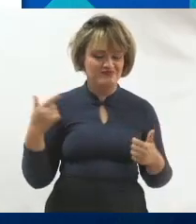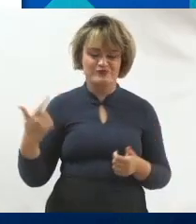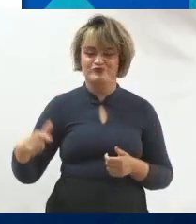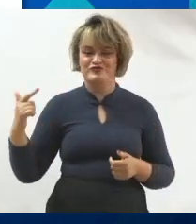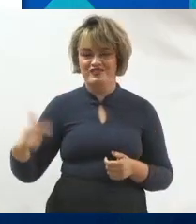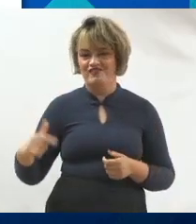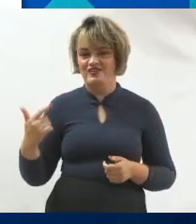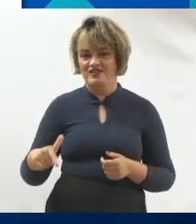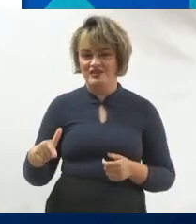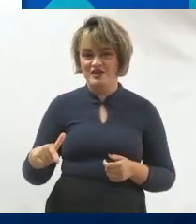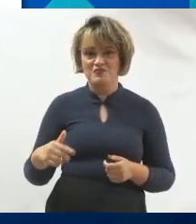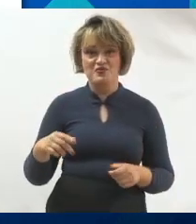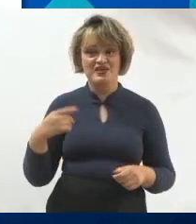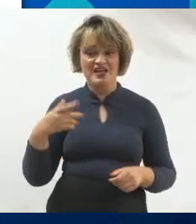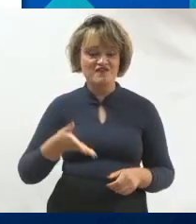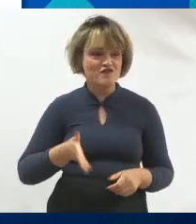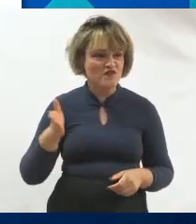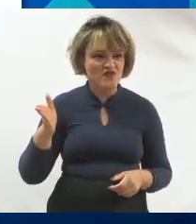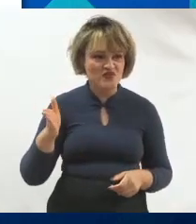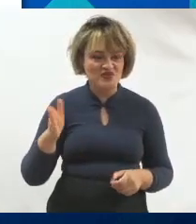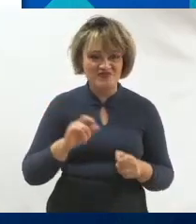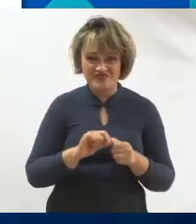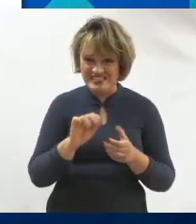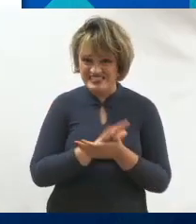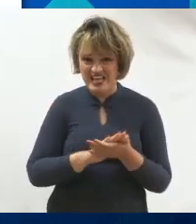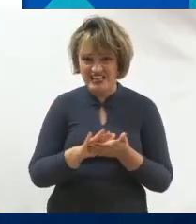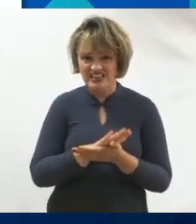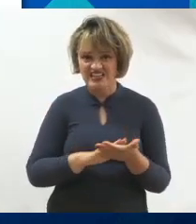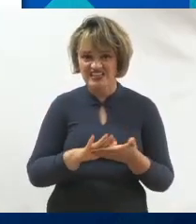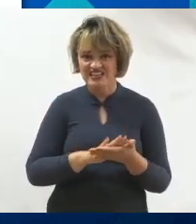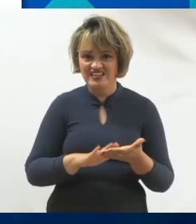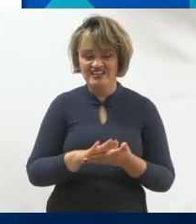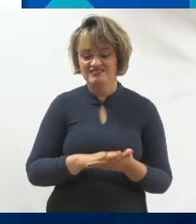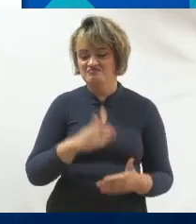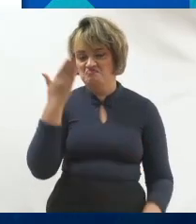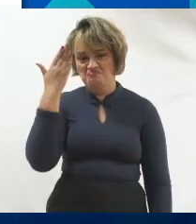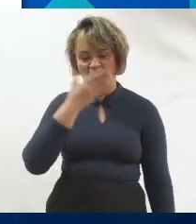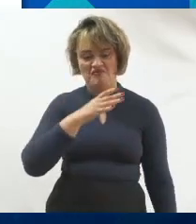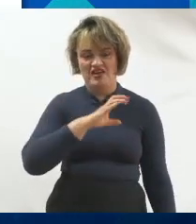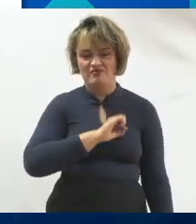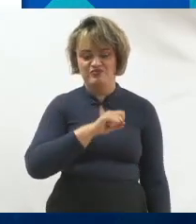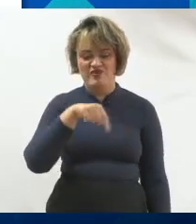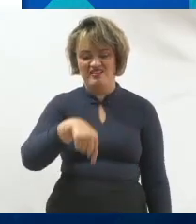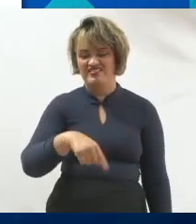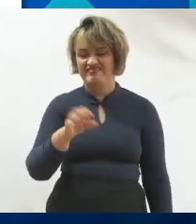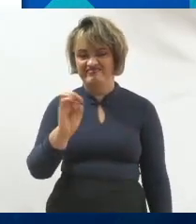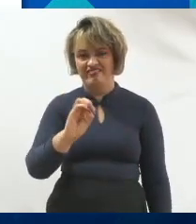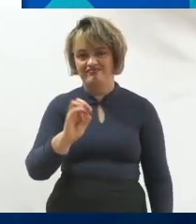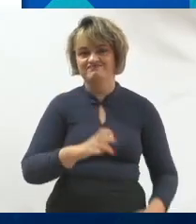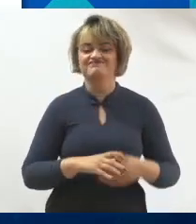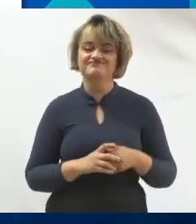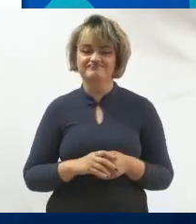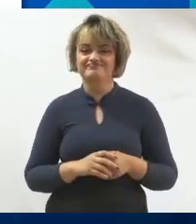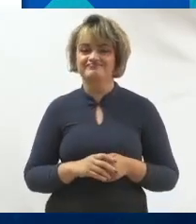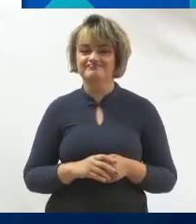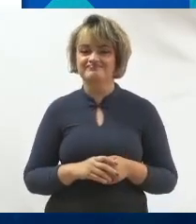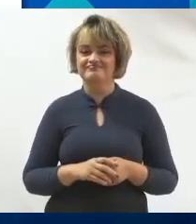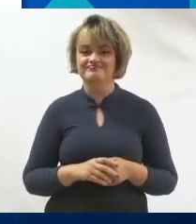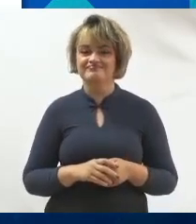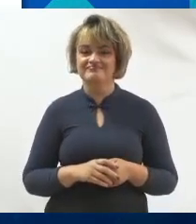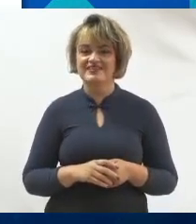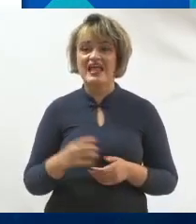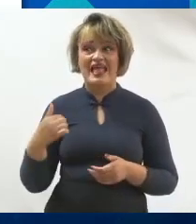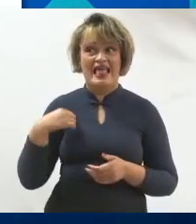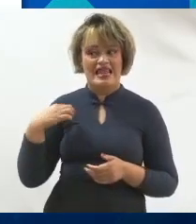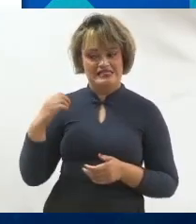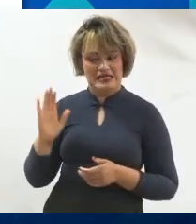Porque se andou e nada fez, é uma pessoa que não tem amor pela região e nem pelas pessoas que moram aqui. Ela precisa falar que ela é